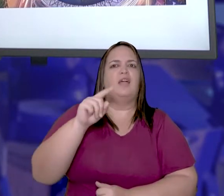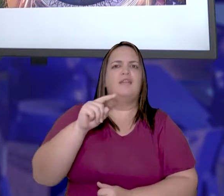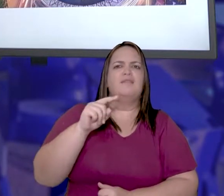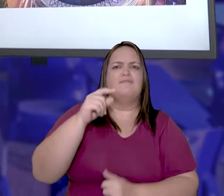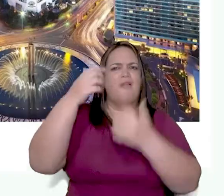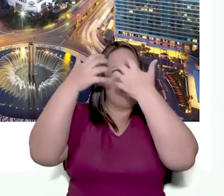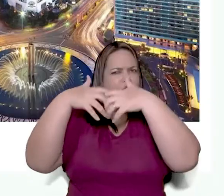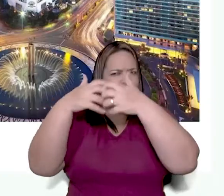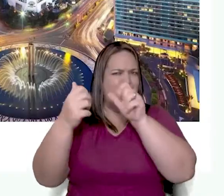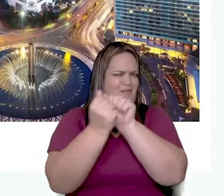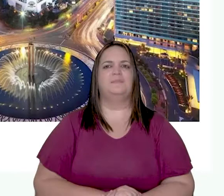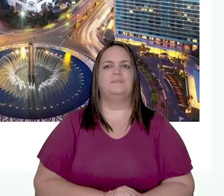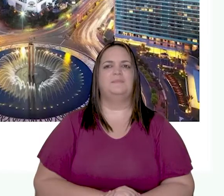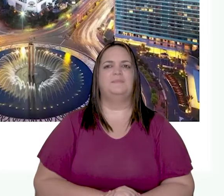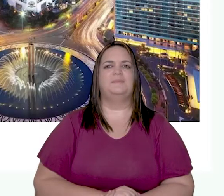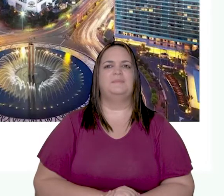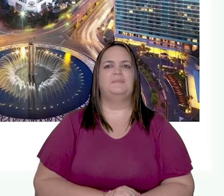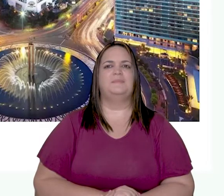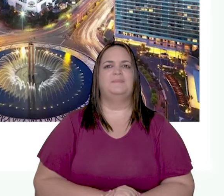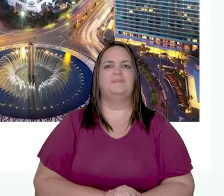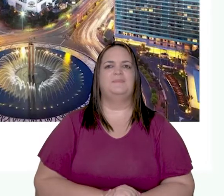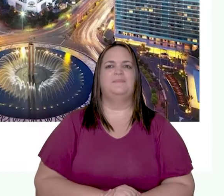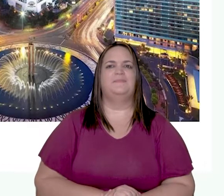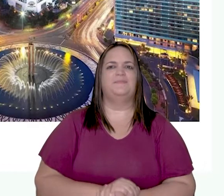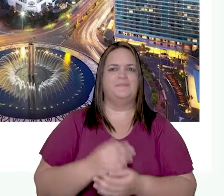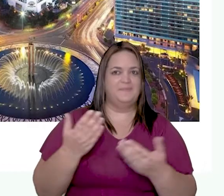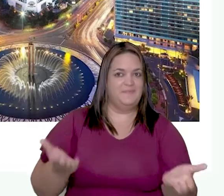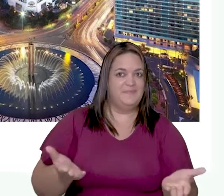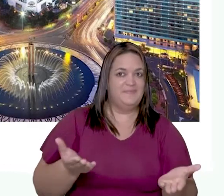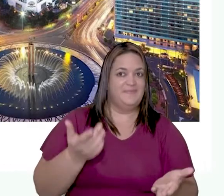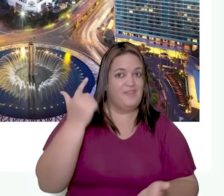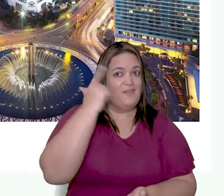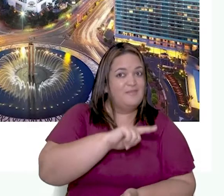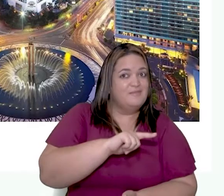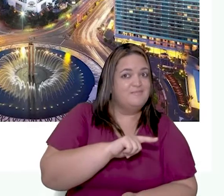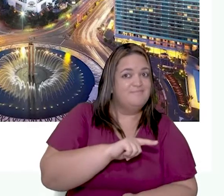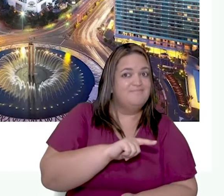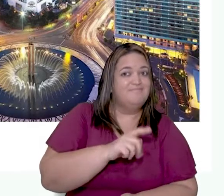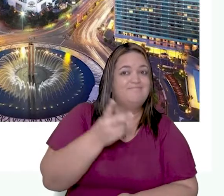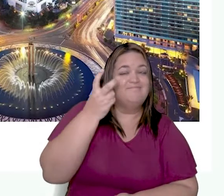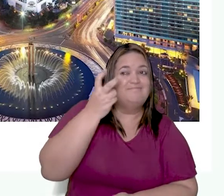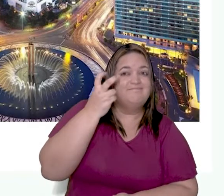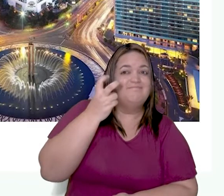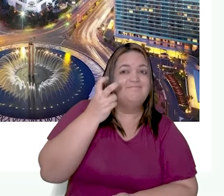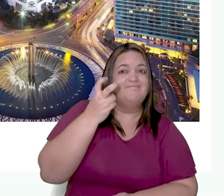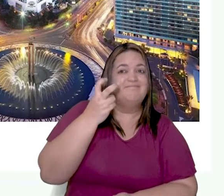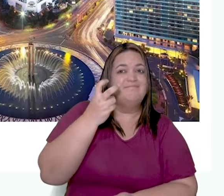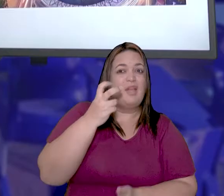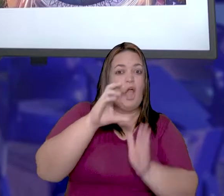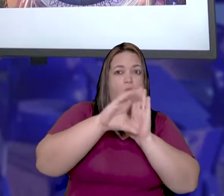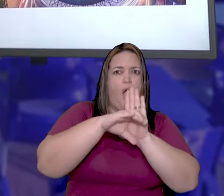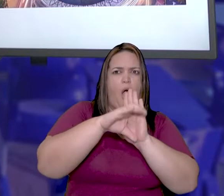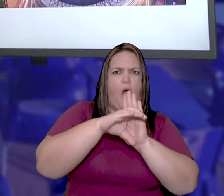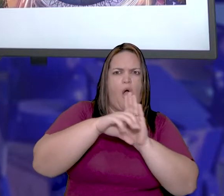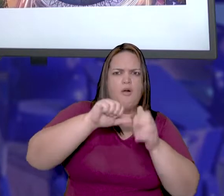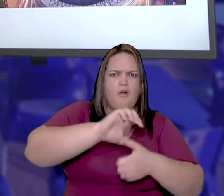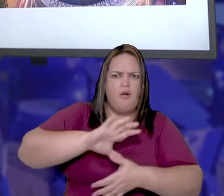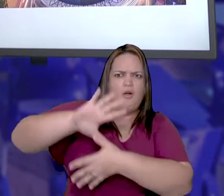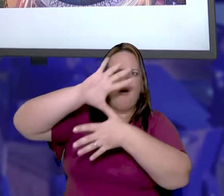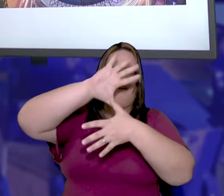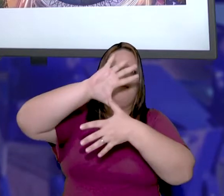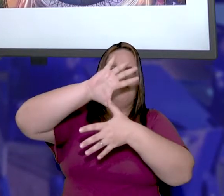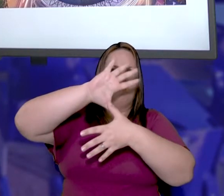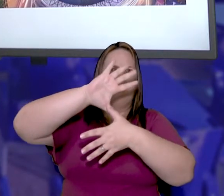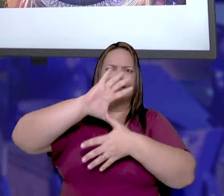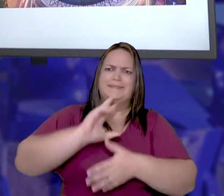refletir juntos. E aí, identificaram? Seu conceito de continente africano continua o